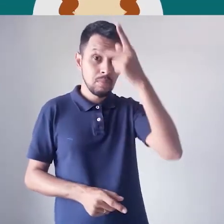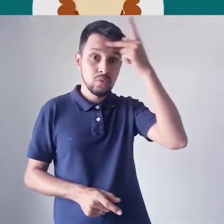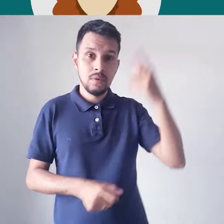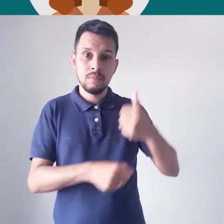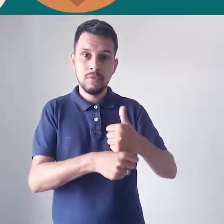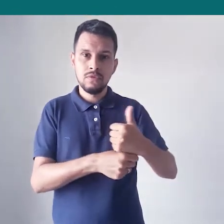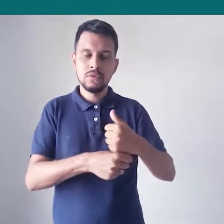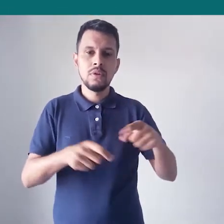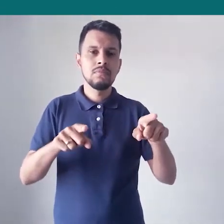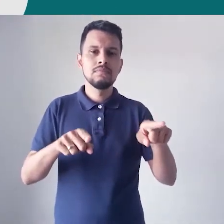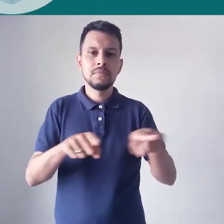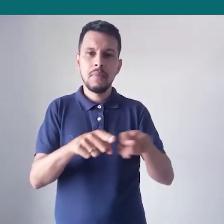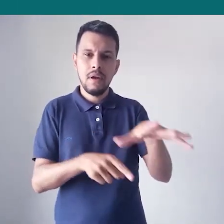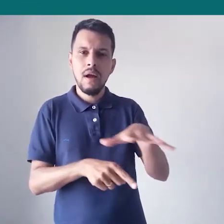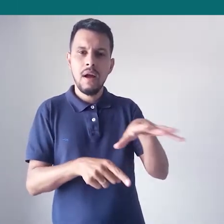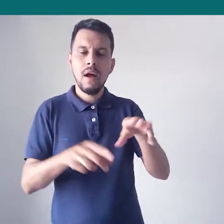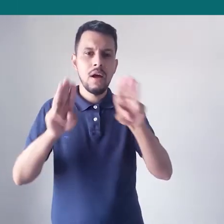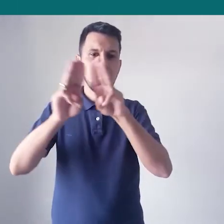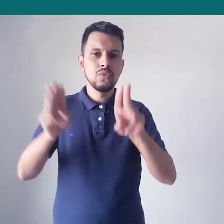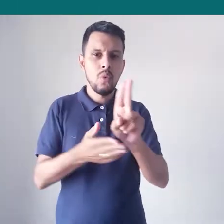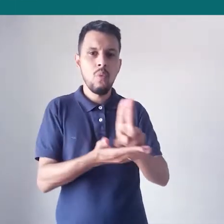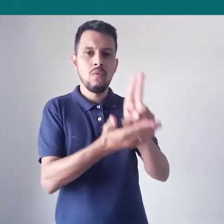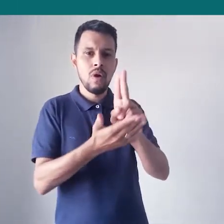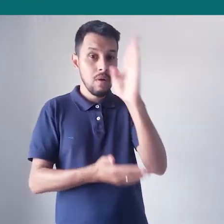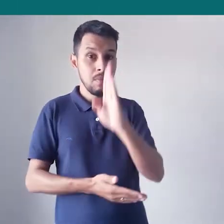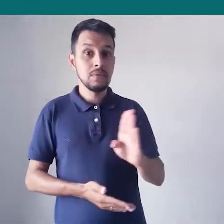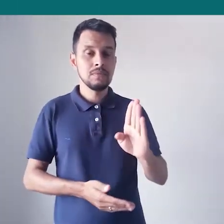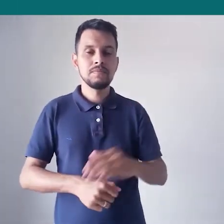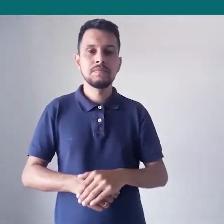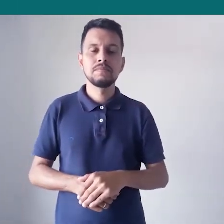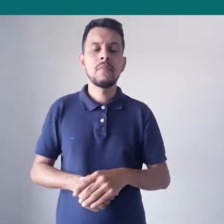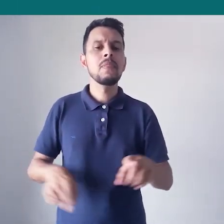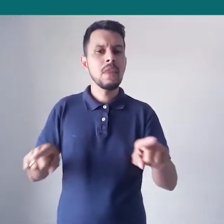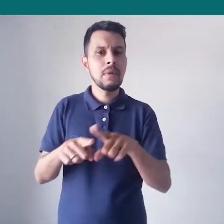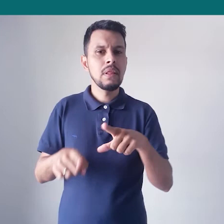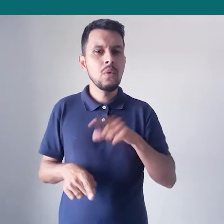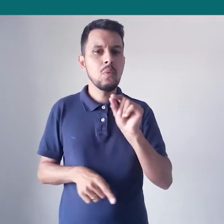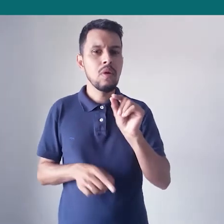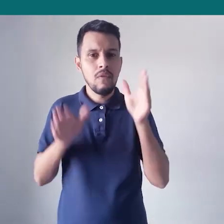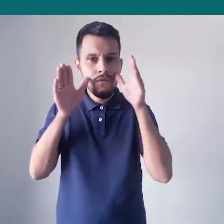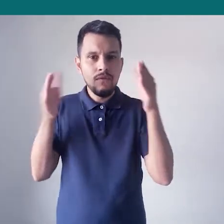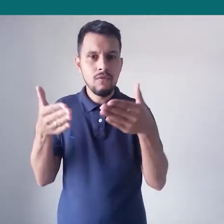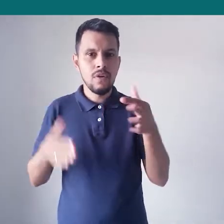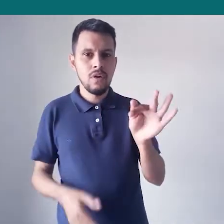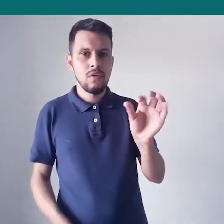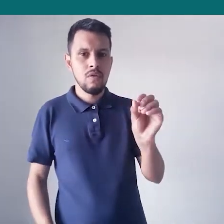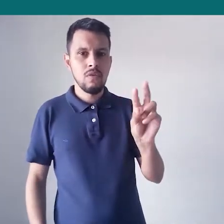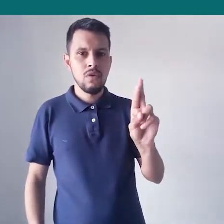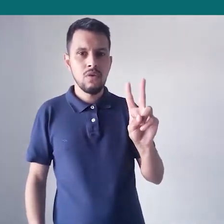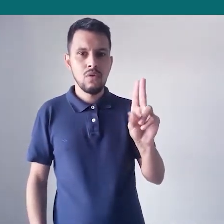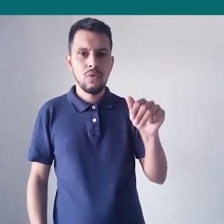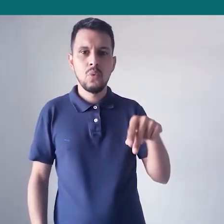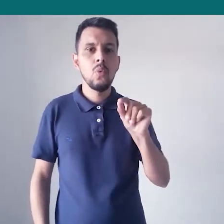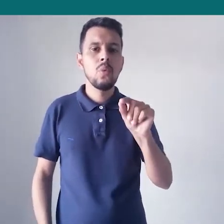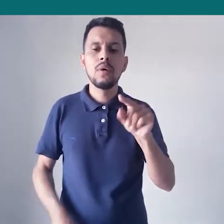que trabalham na área dos museus universitários de todo o Brasil. Além da rede, existe também o fórum. O fórum é um momento de debate da